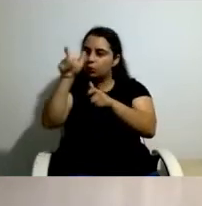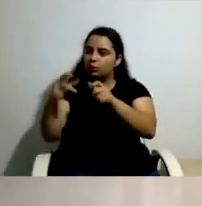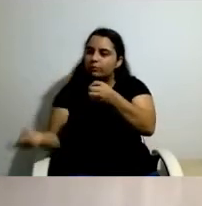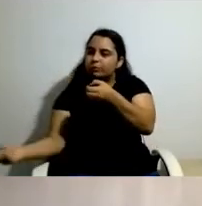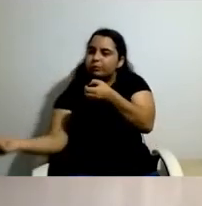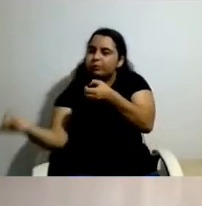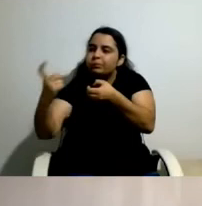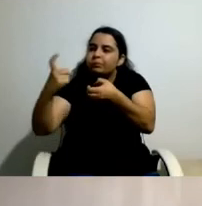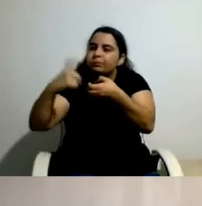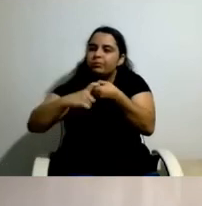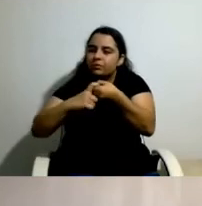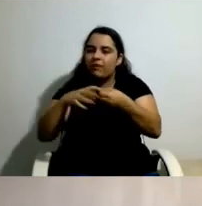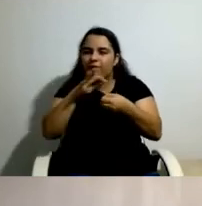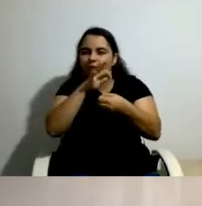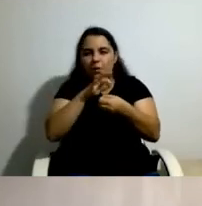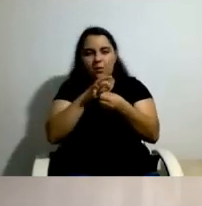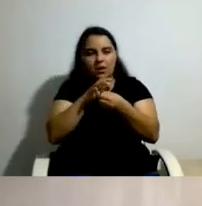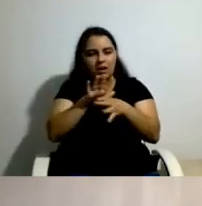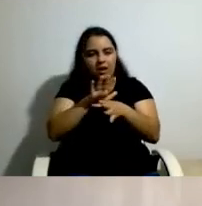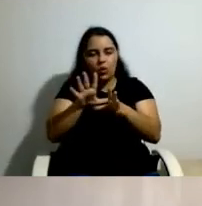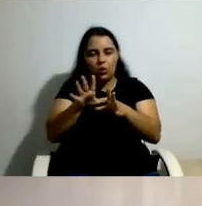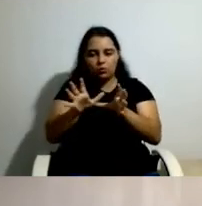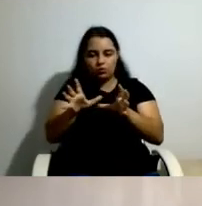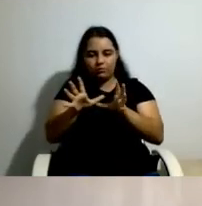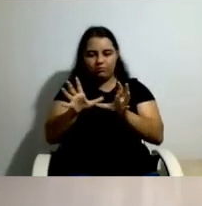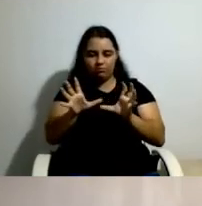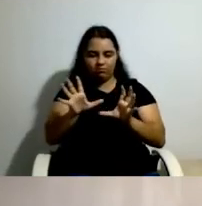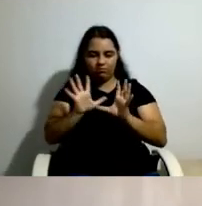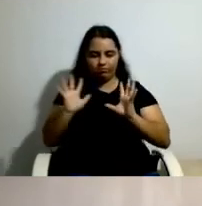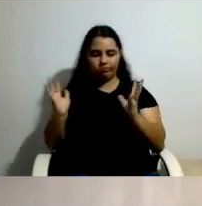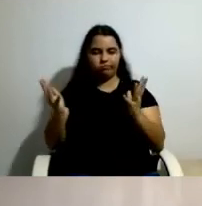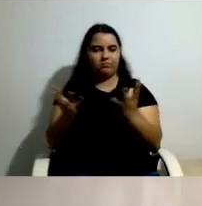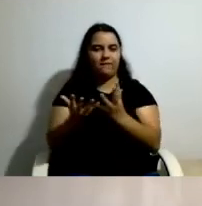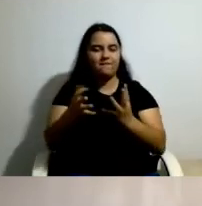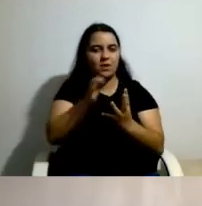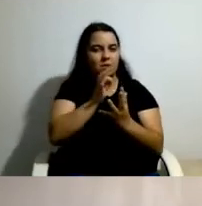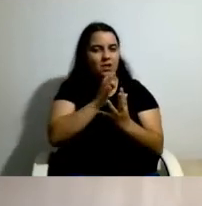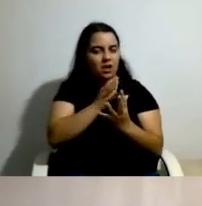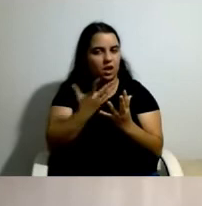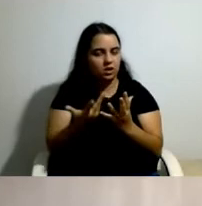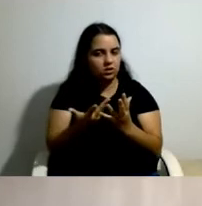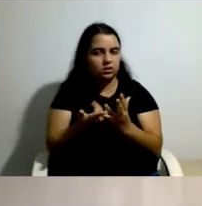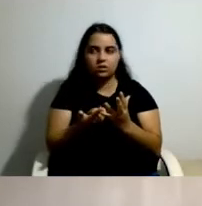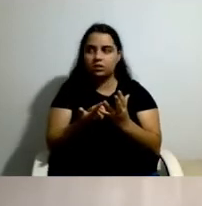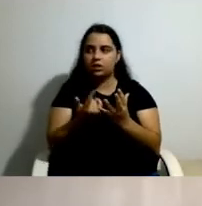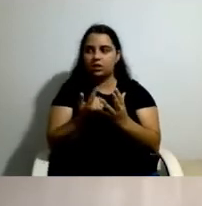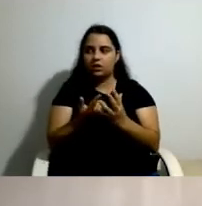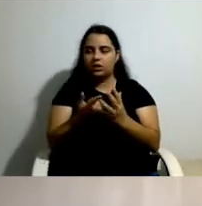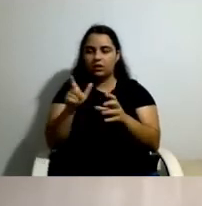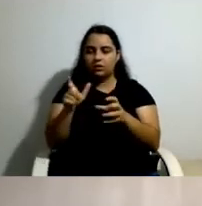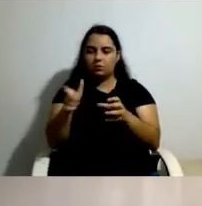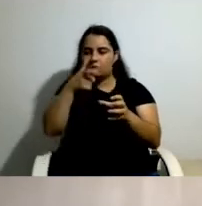invasão do espaço por parte de um elemento exterior não foi pacífica para